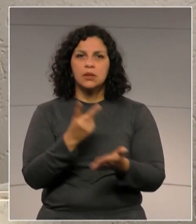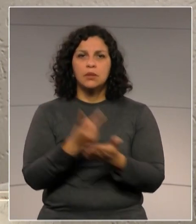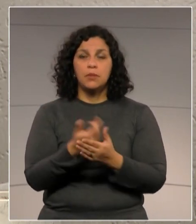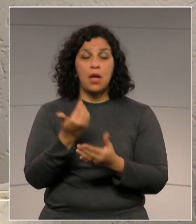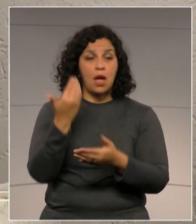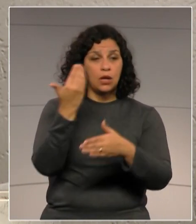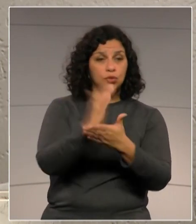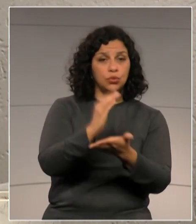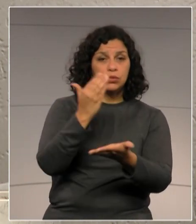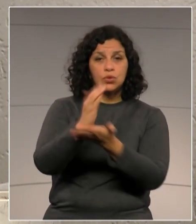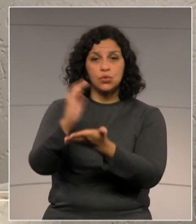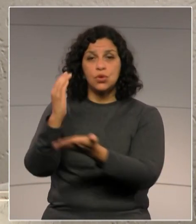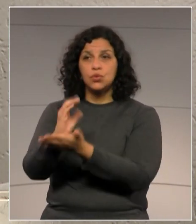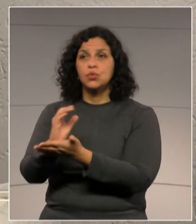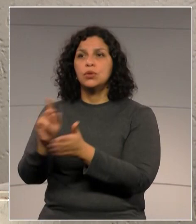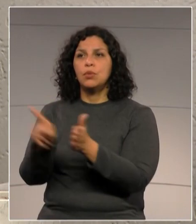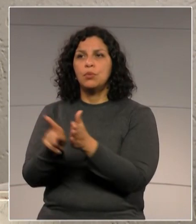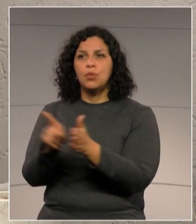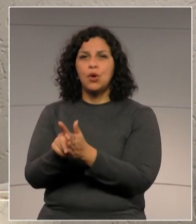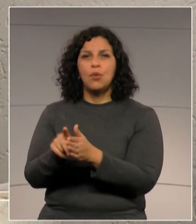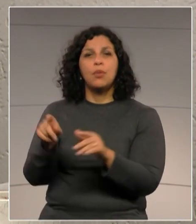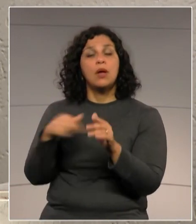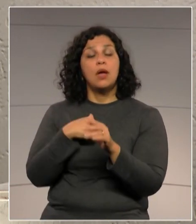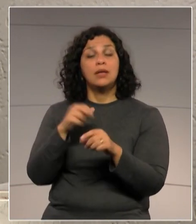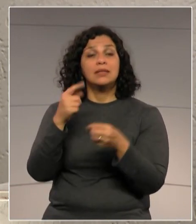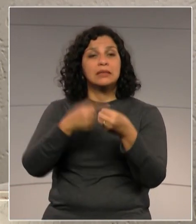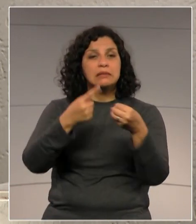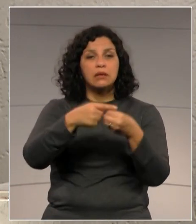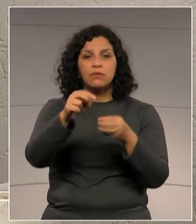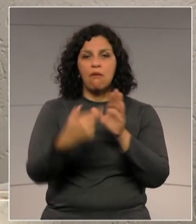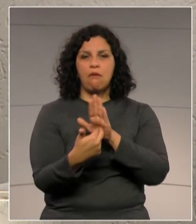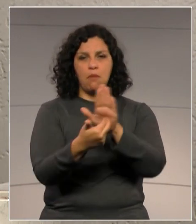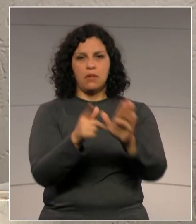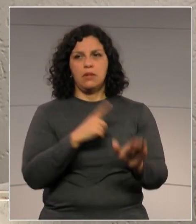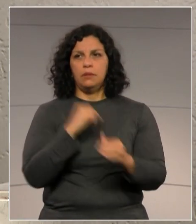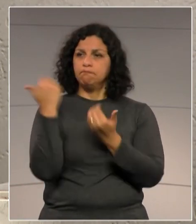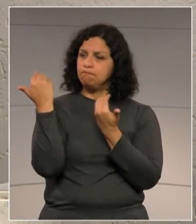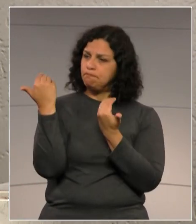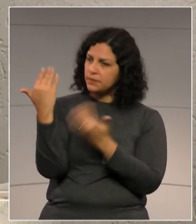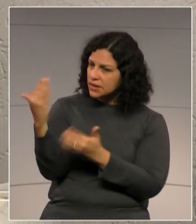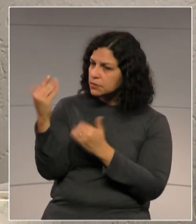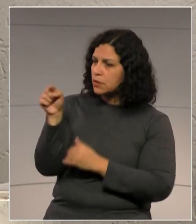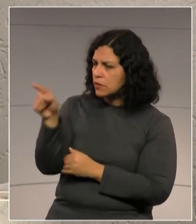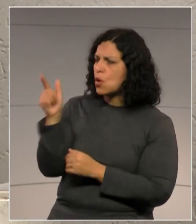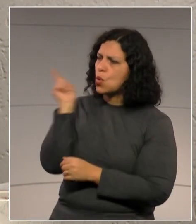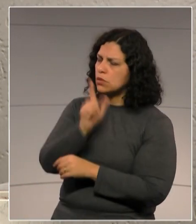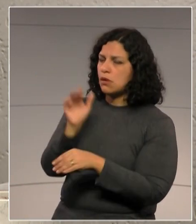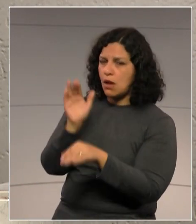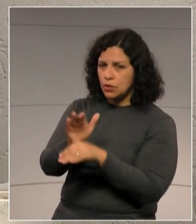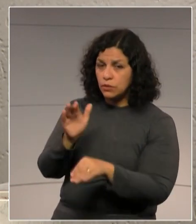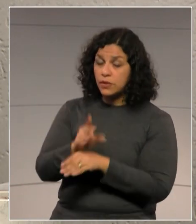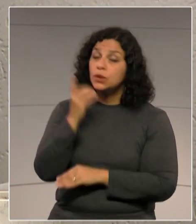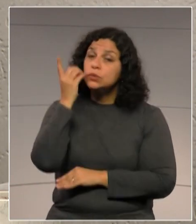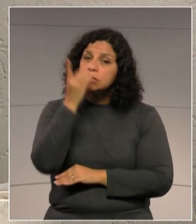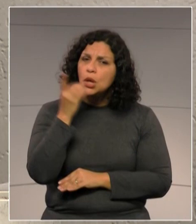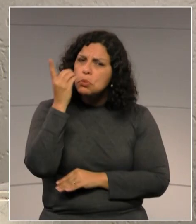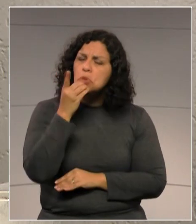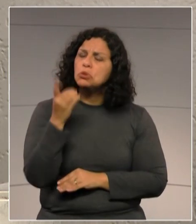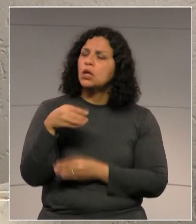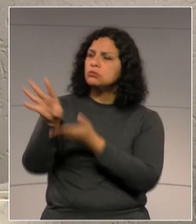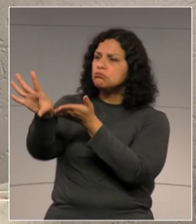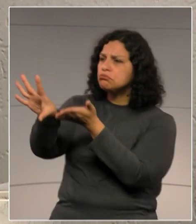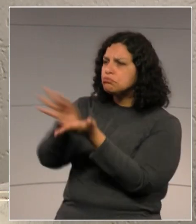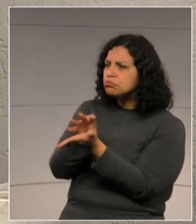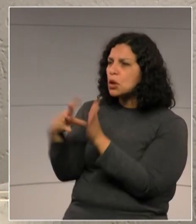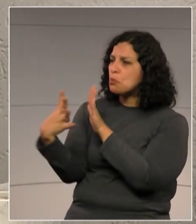municípios, aonde V. Exª representa. Parabéns, parabéns. O senhor é um deputado exemplar